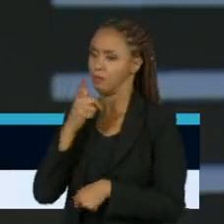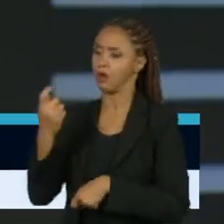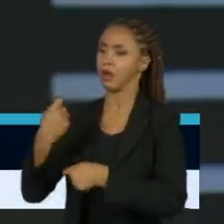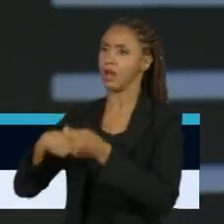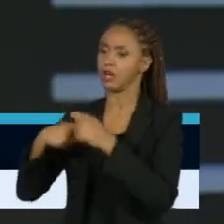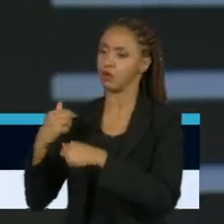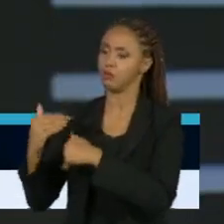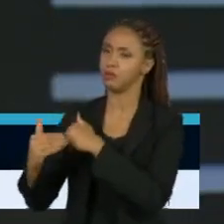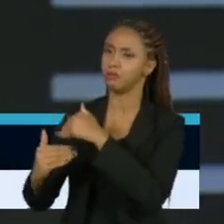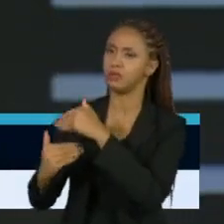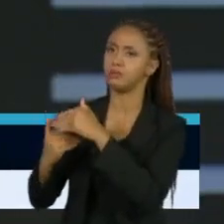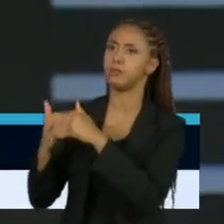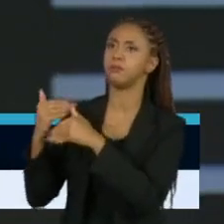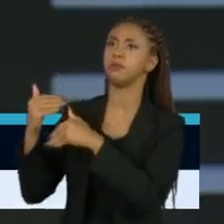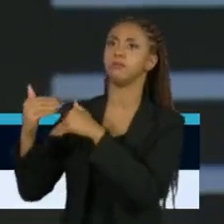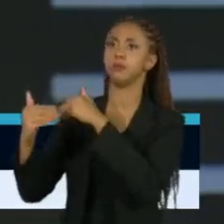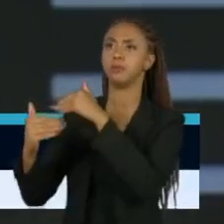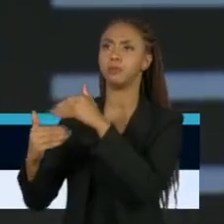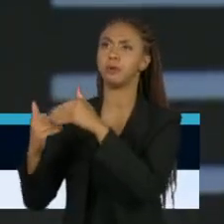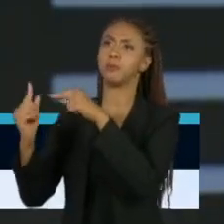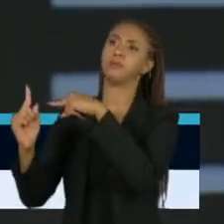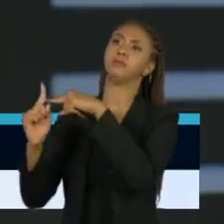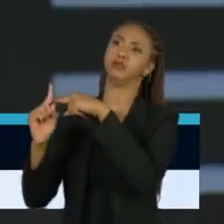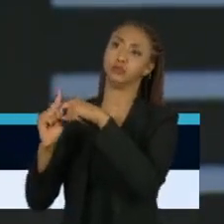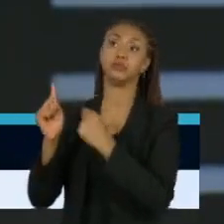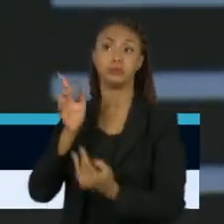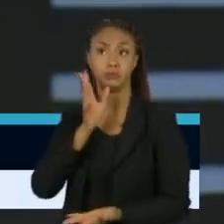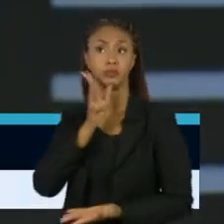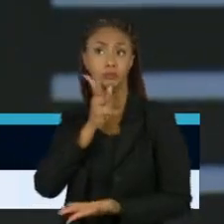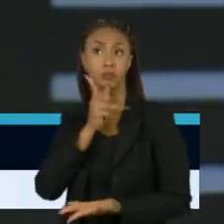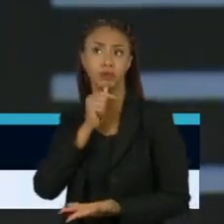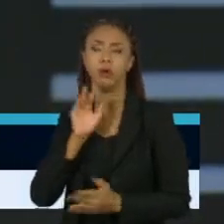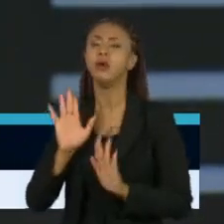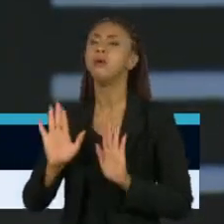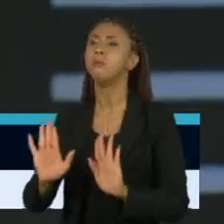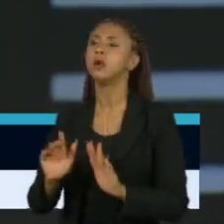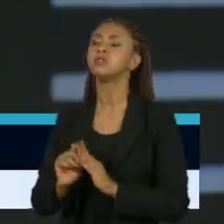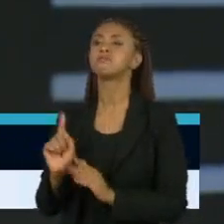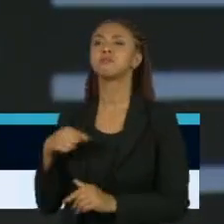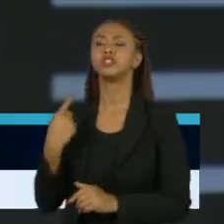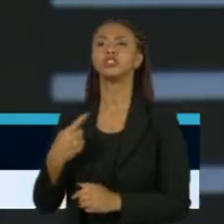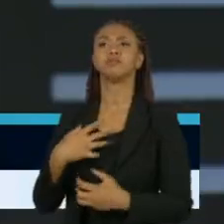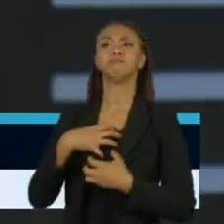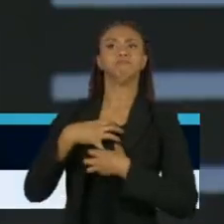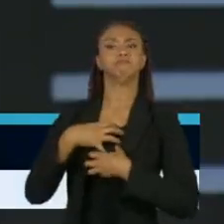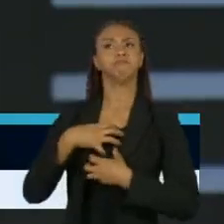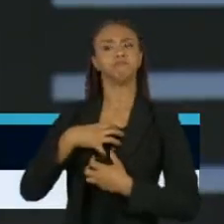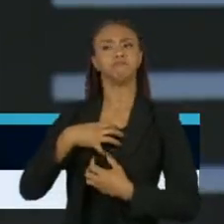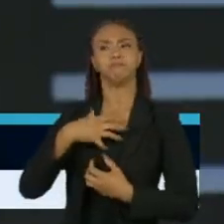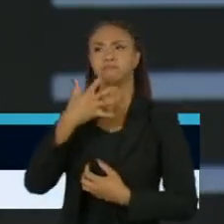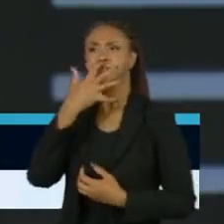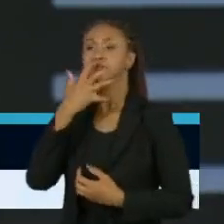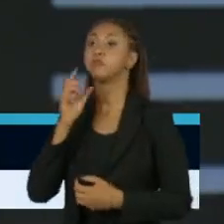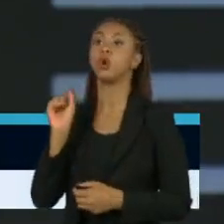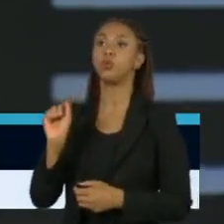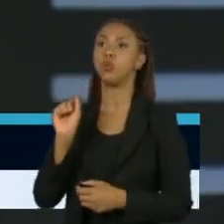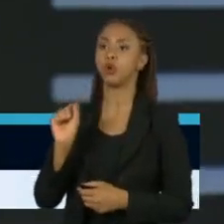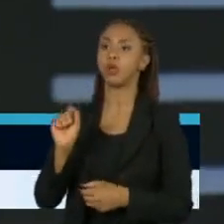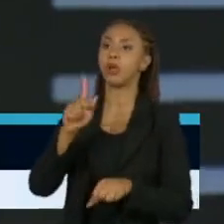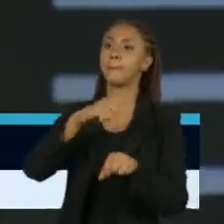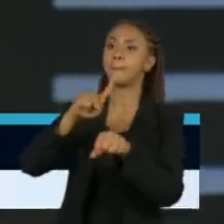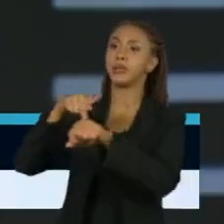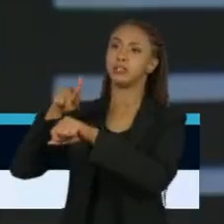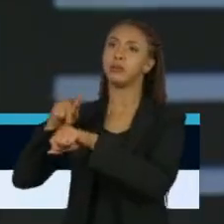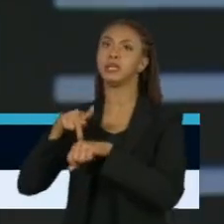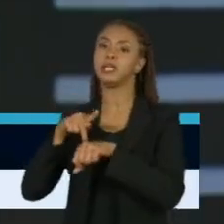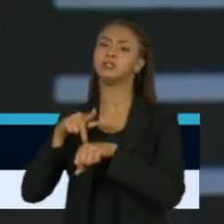fluxo mais positivo. Agora, o que nos impressiona é que os países, particularmente no caso